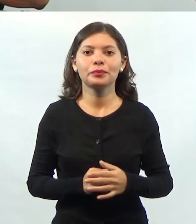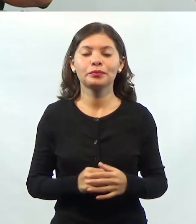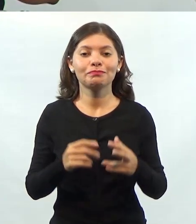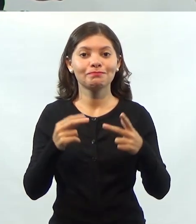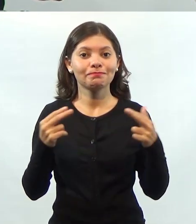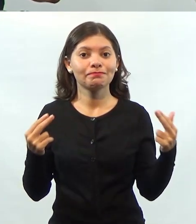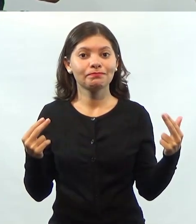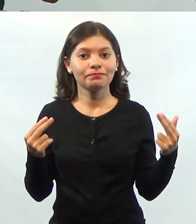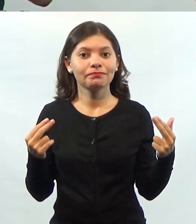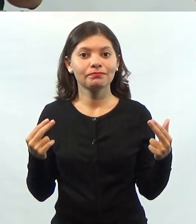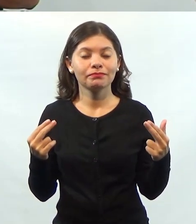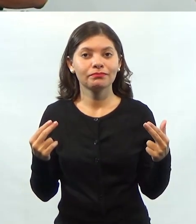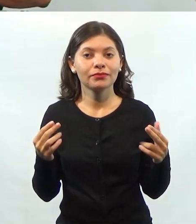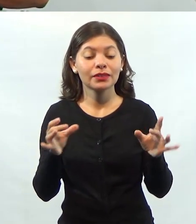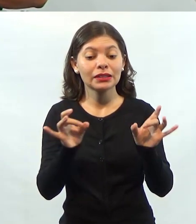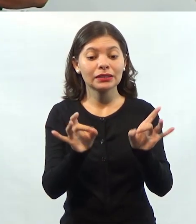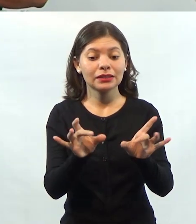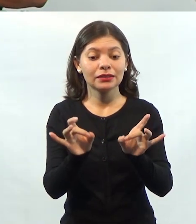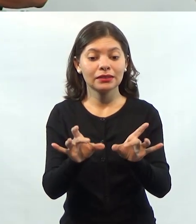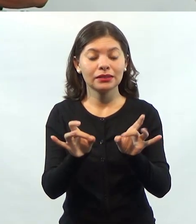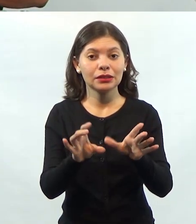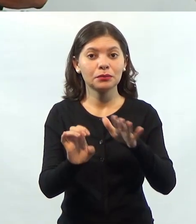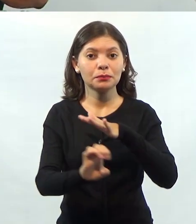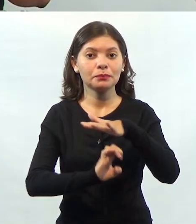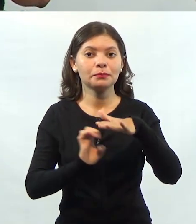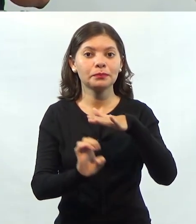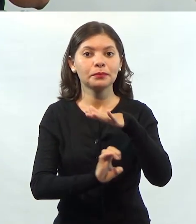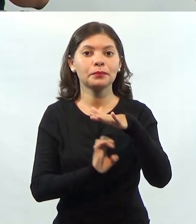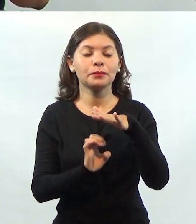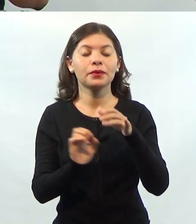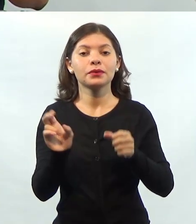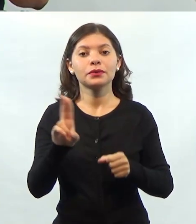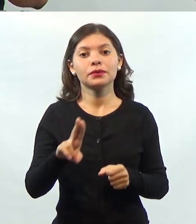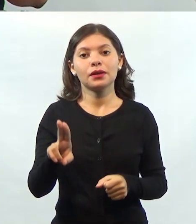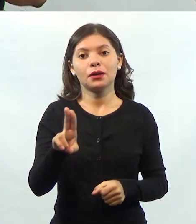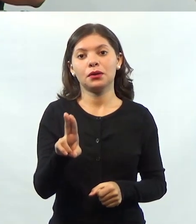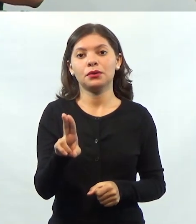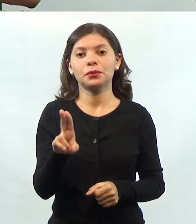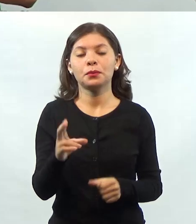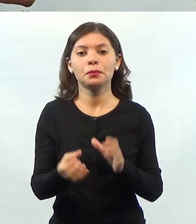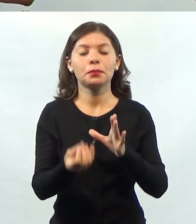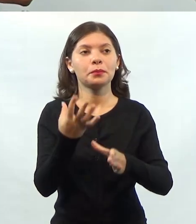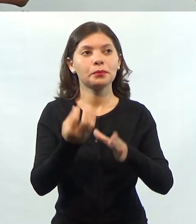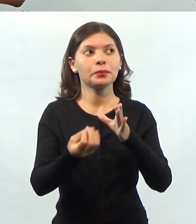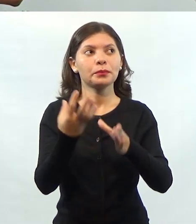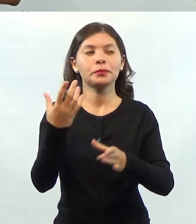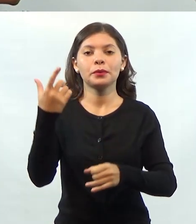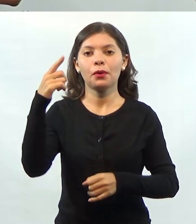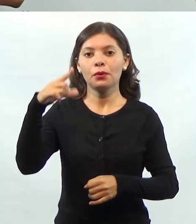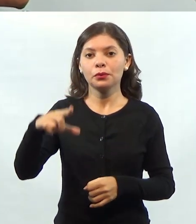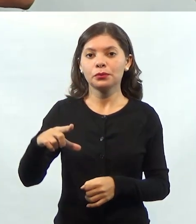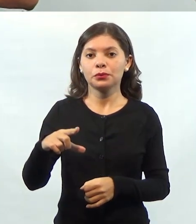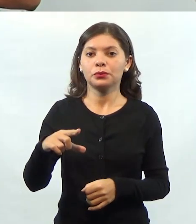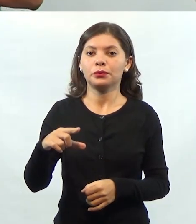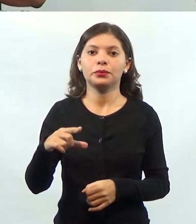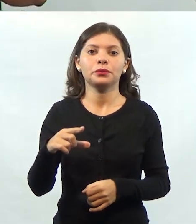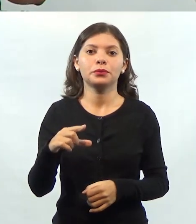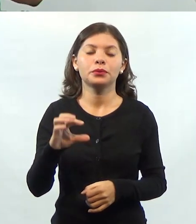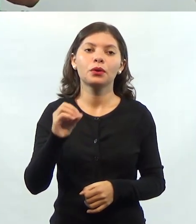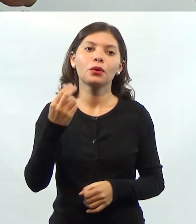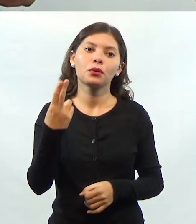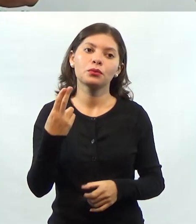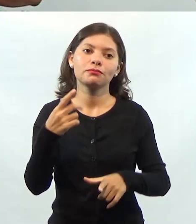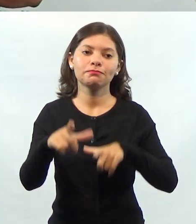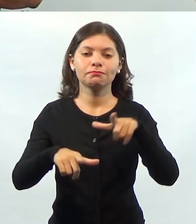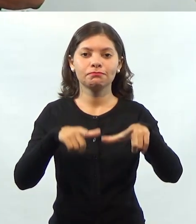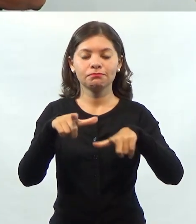vão ser vendidos por uma empresa e vão ser utilizados para produzir outros bens ou